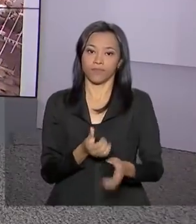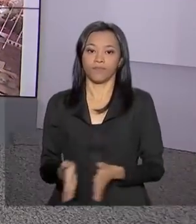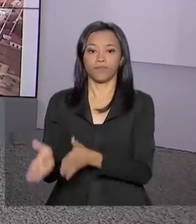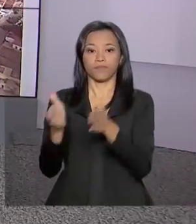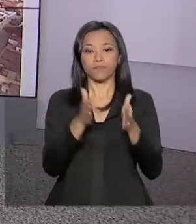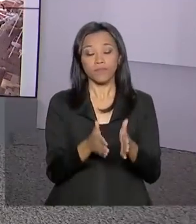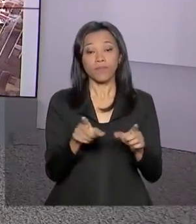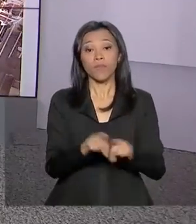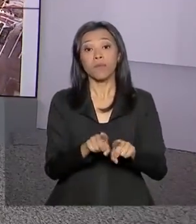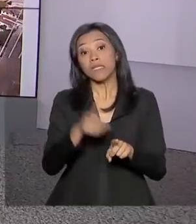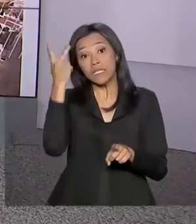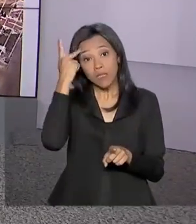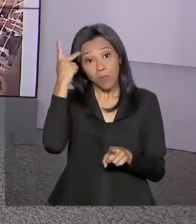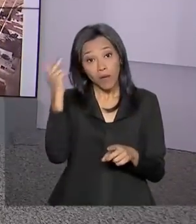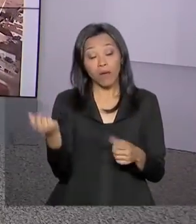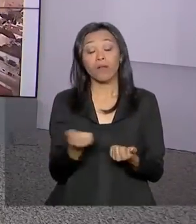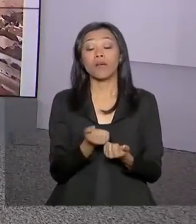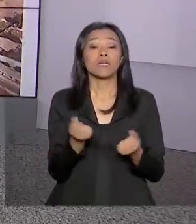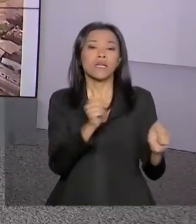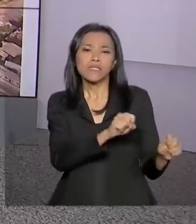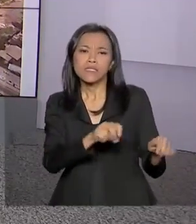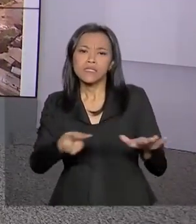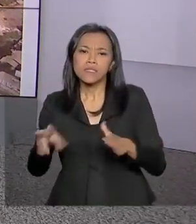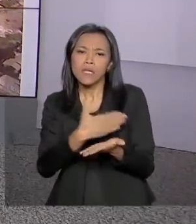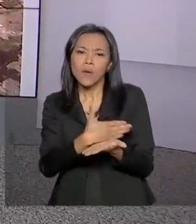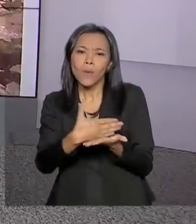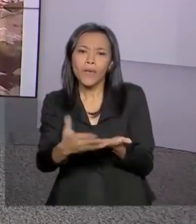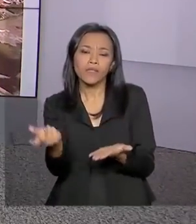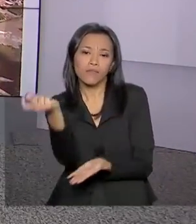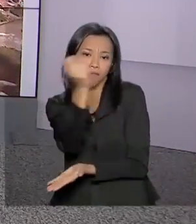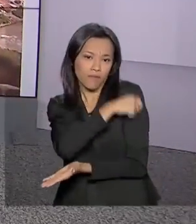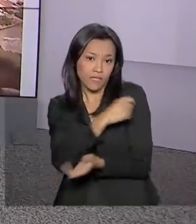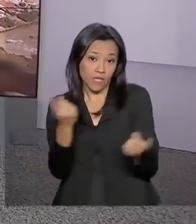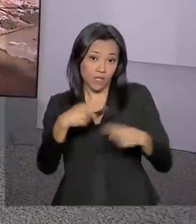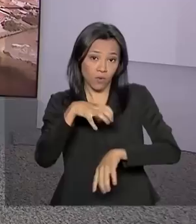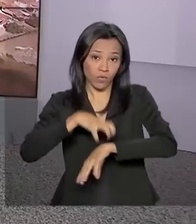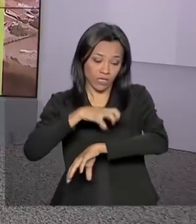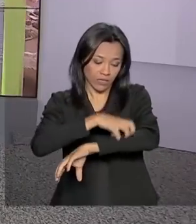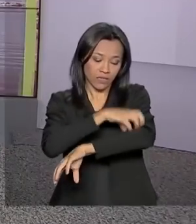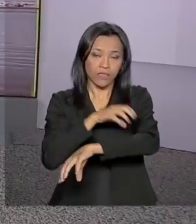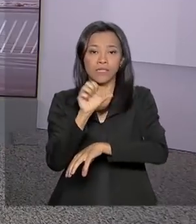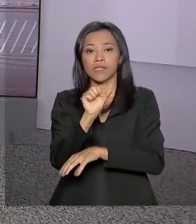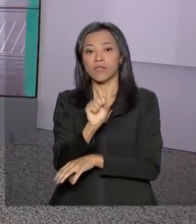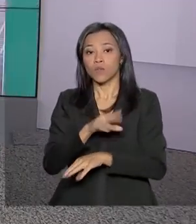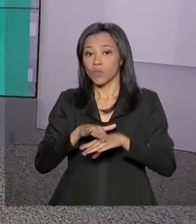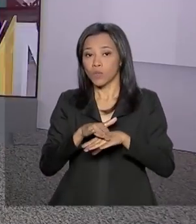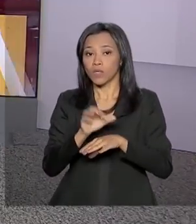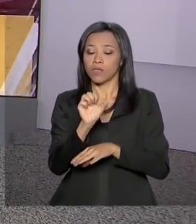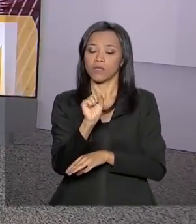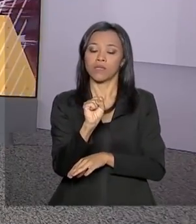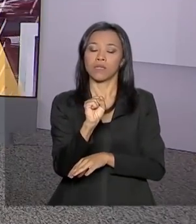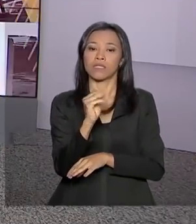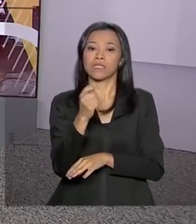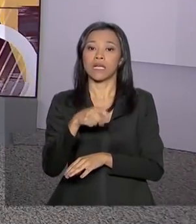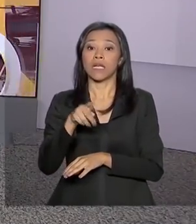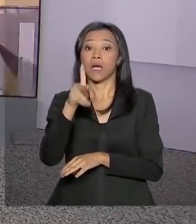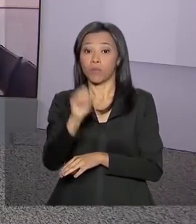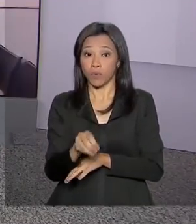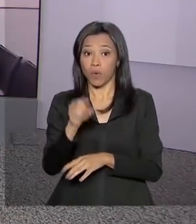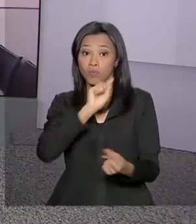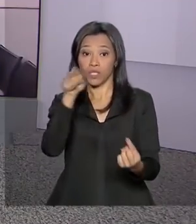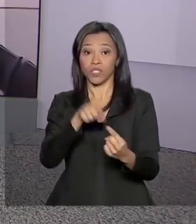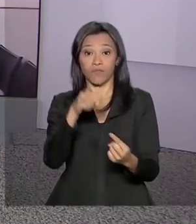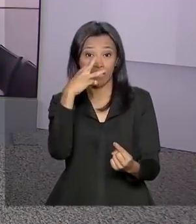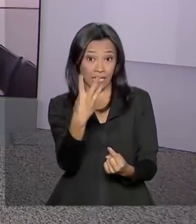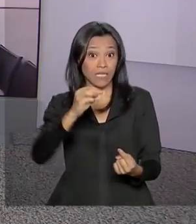E em São Paulo, a semana começa com vacinação contra o sarampo. A meta é imunizar quase 3 milhões de pessoas. Vamos então até lá